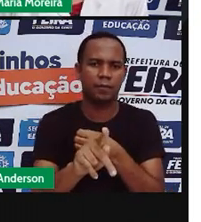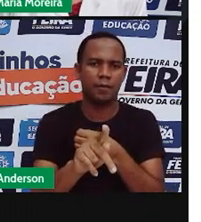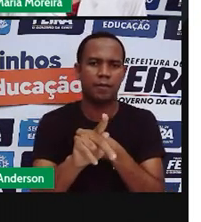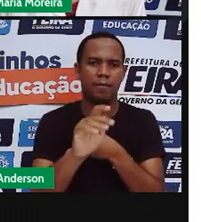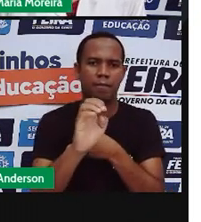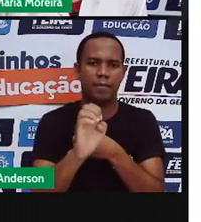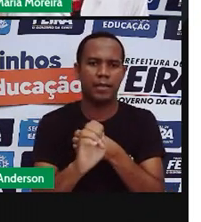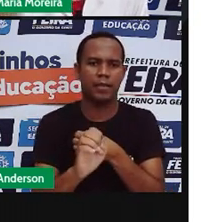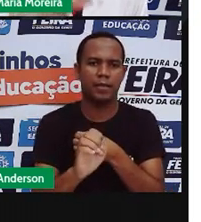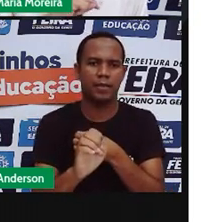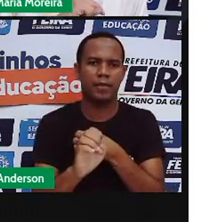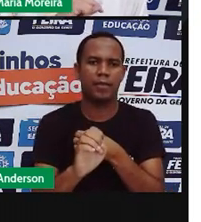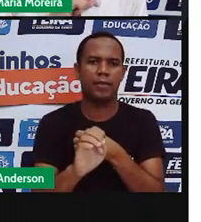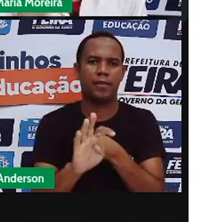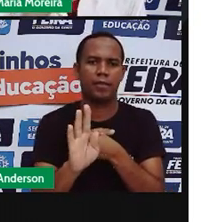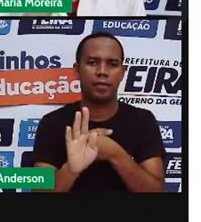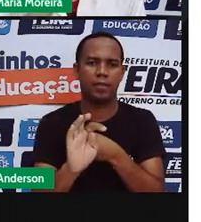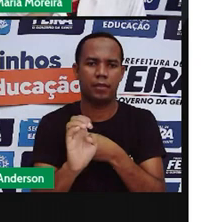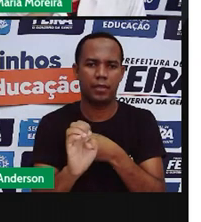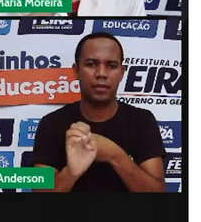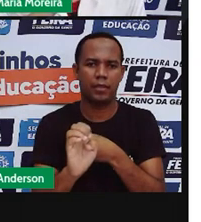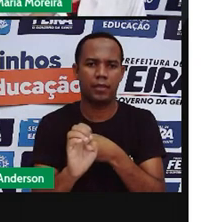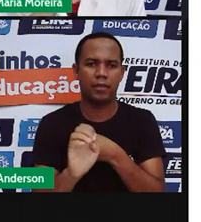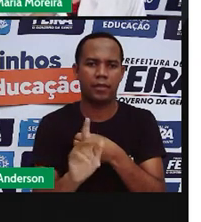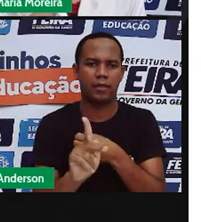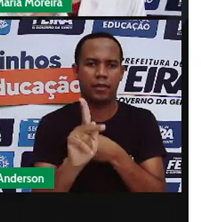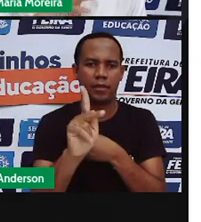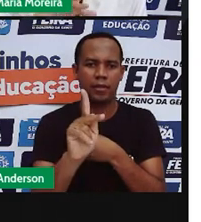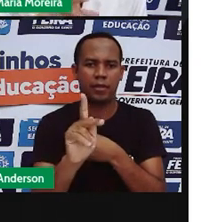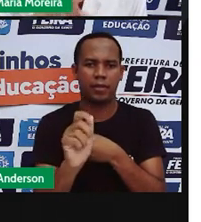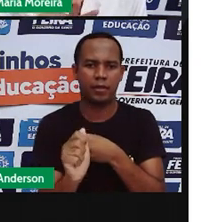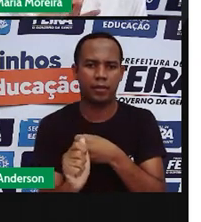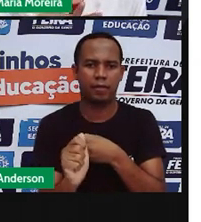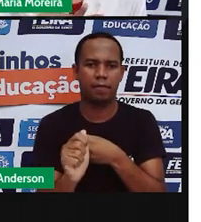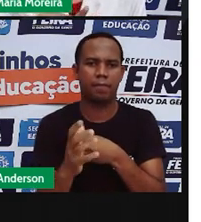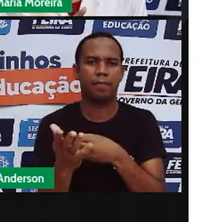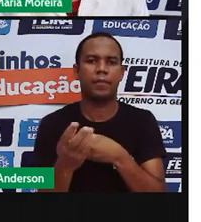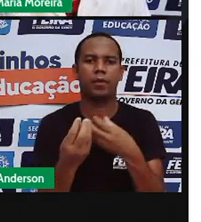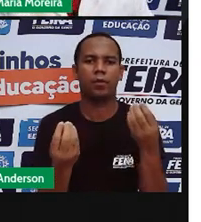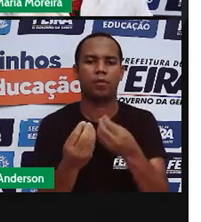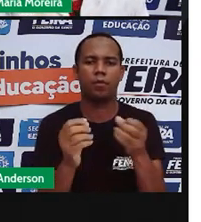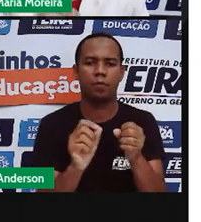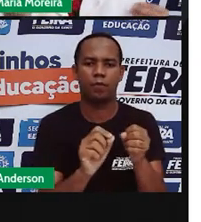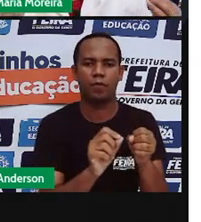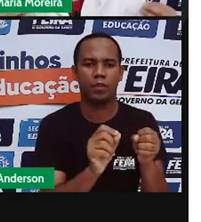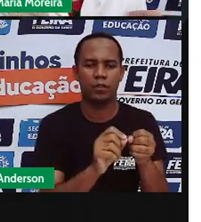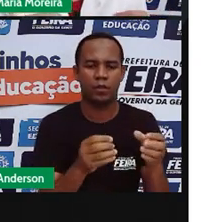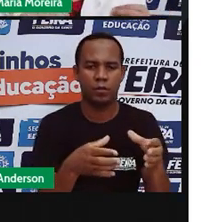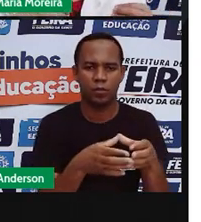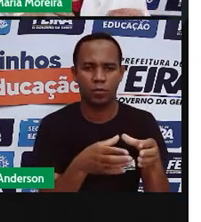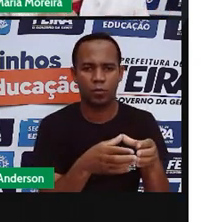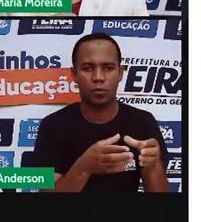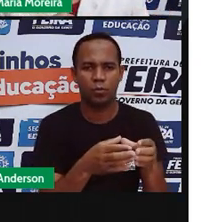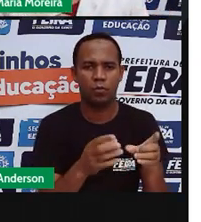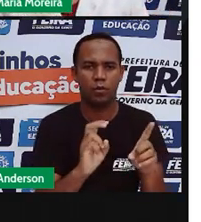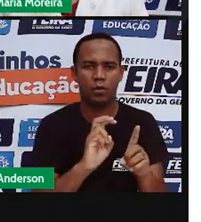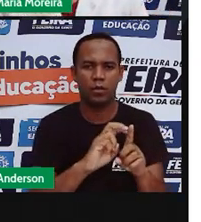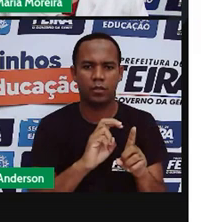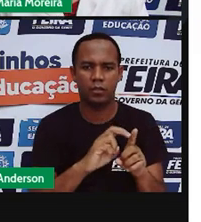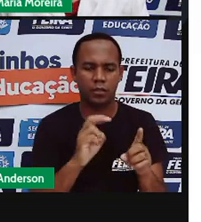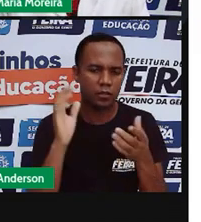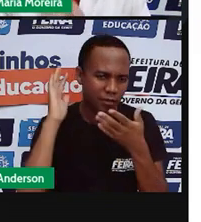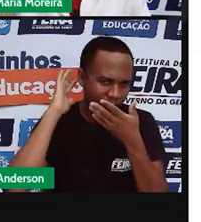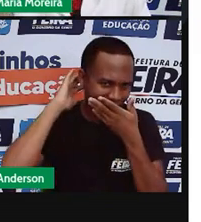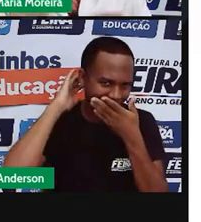bater. Aí, do lado, a gente tem uma peteca, né, feita aí pelos indígenas, que aí usou a palha de milho, acho que era de milho ou de